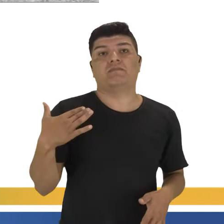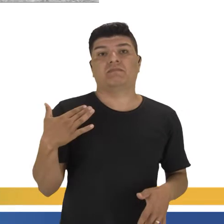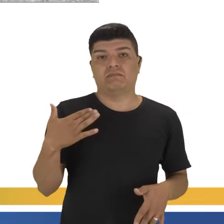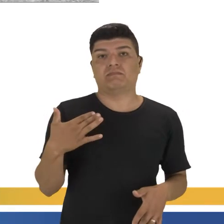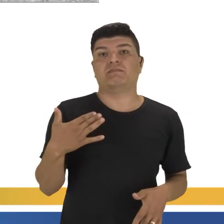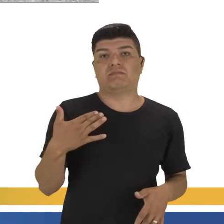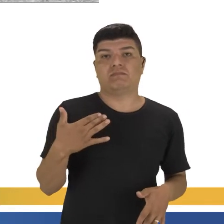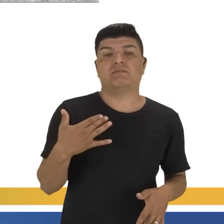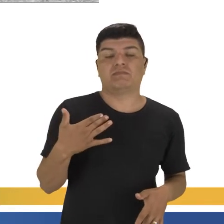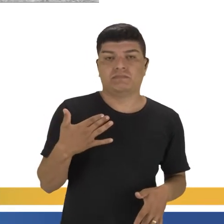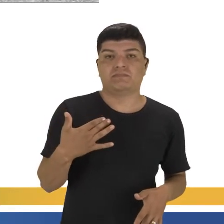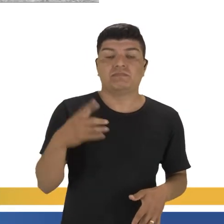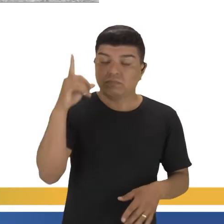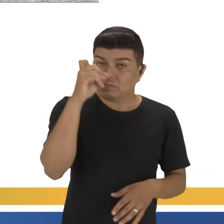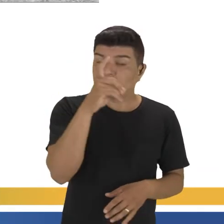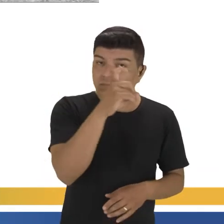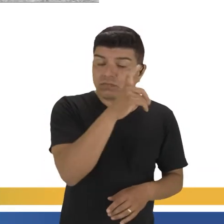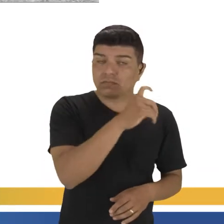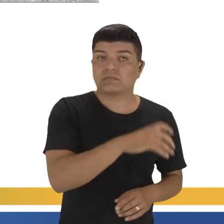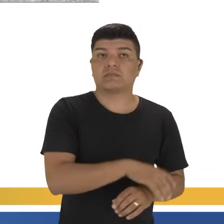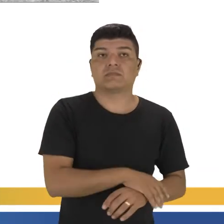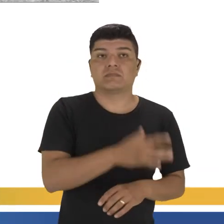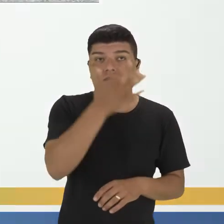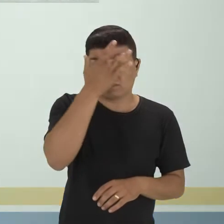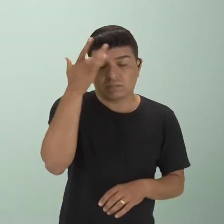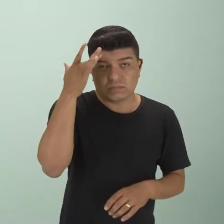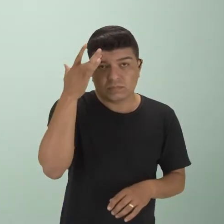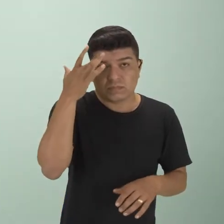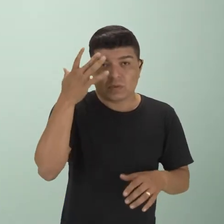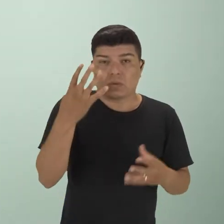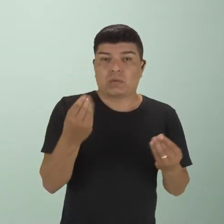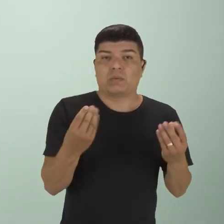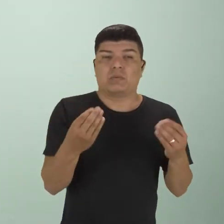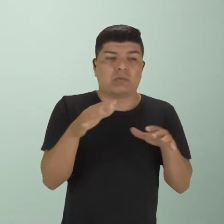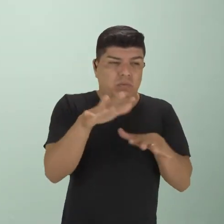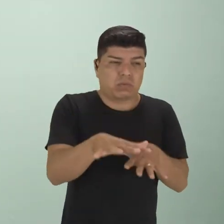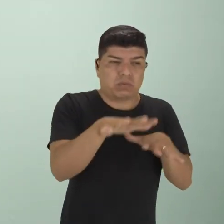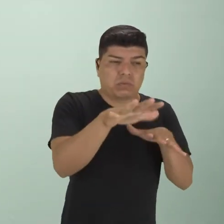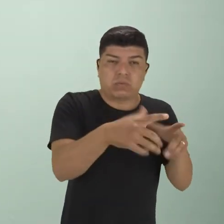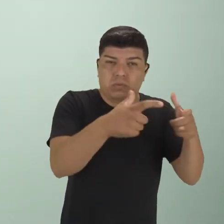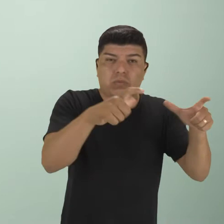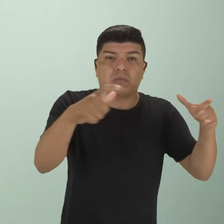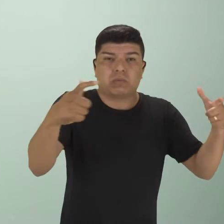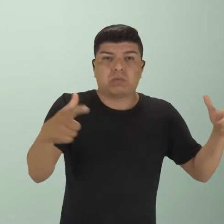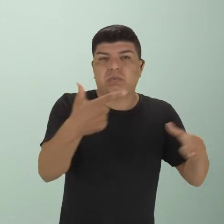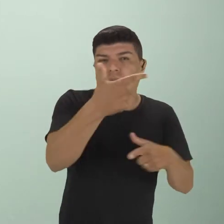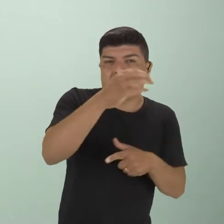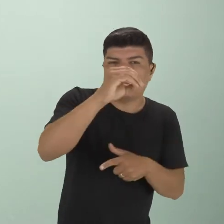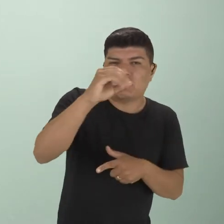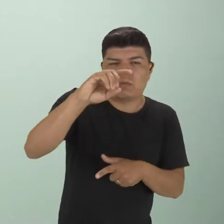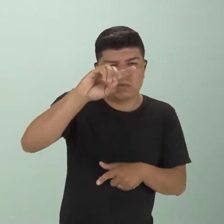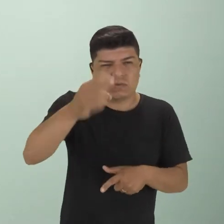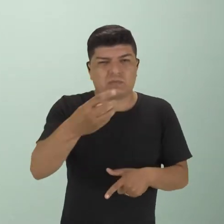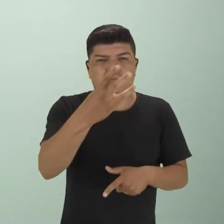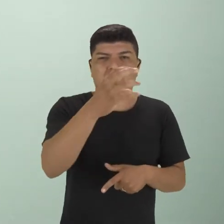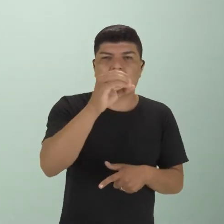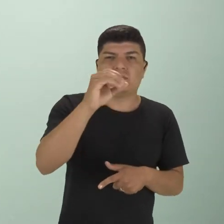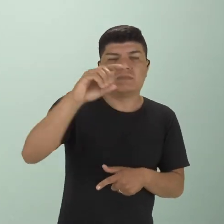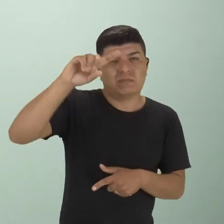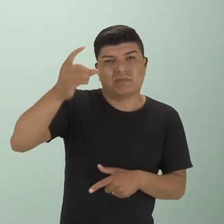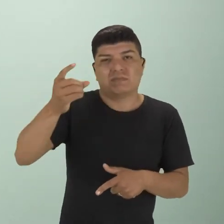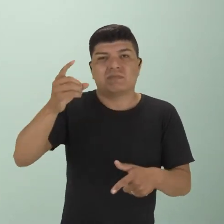É grave, isso é muito grave. Pessoas em quantidade que só crescente é de 200 mil, 300 mil,